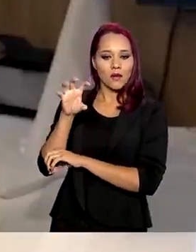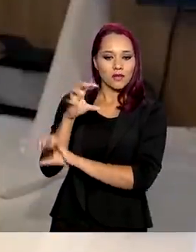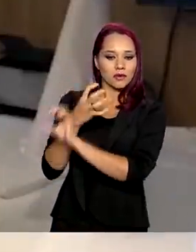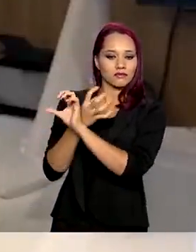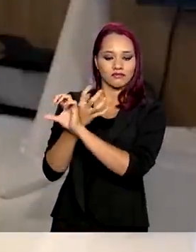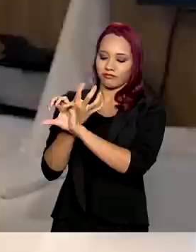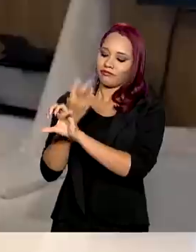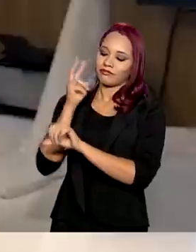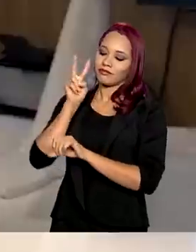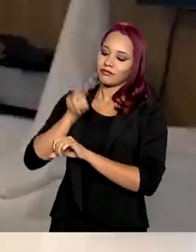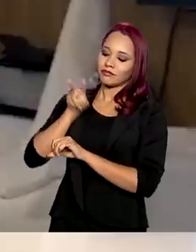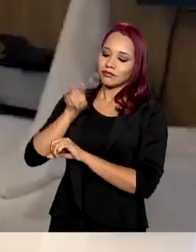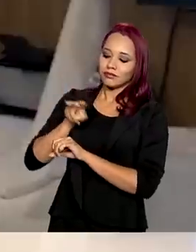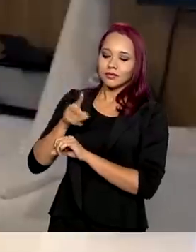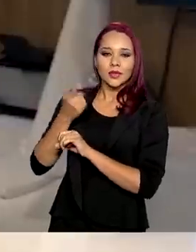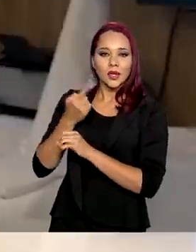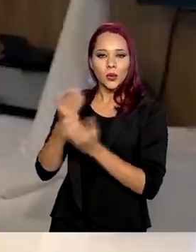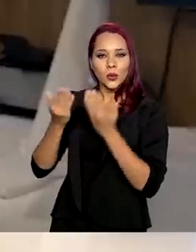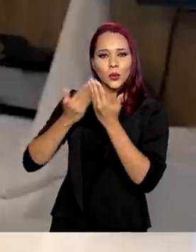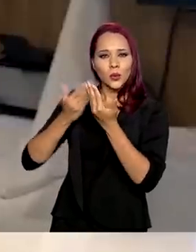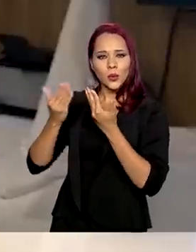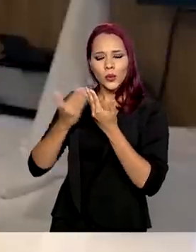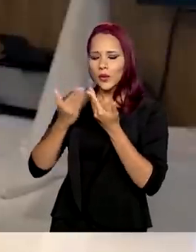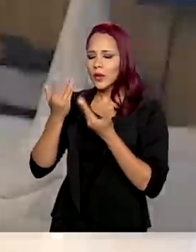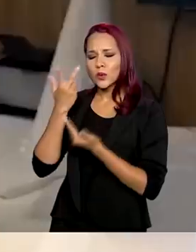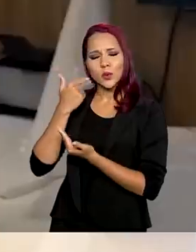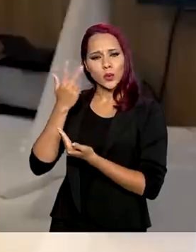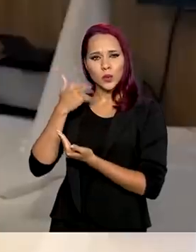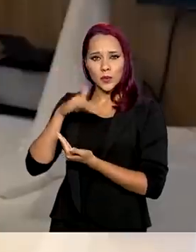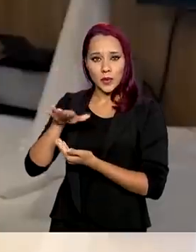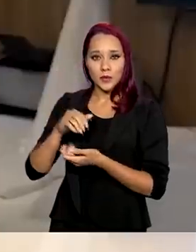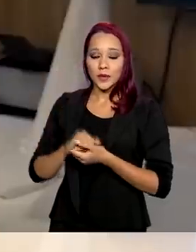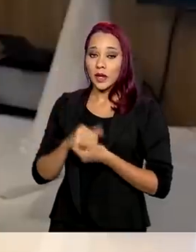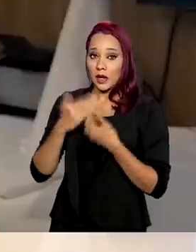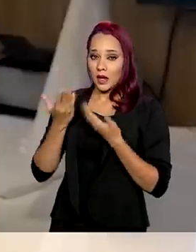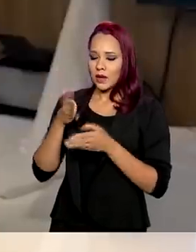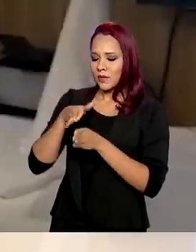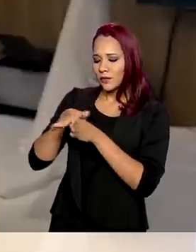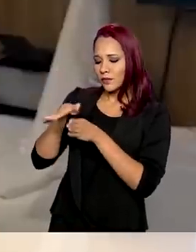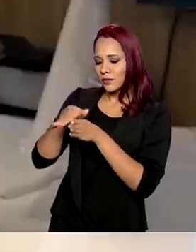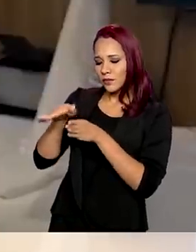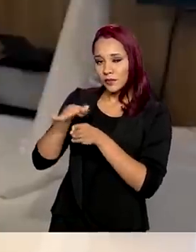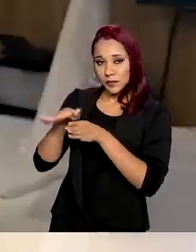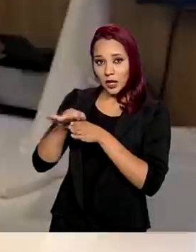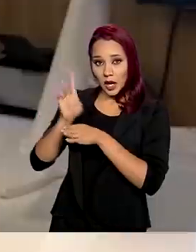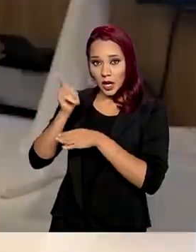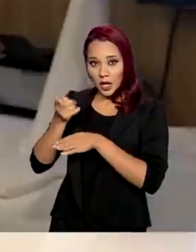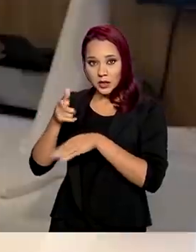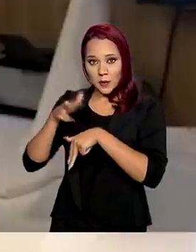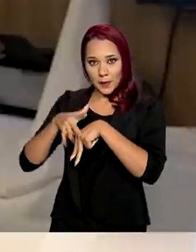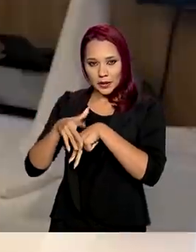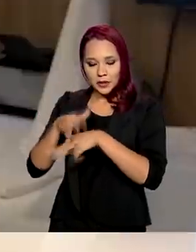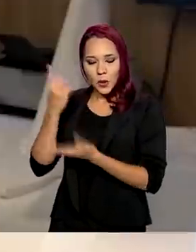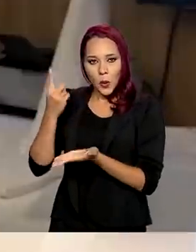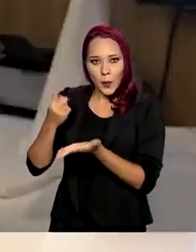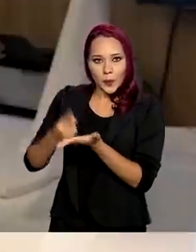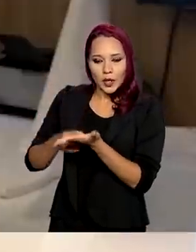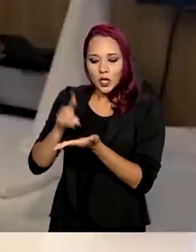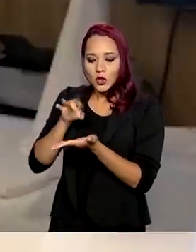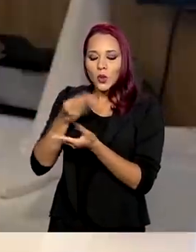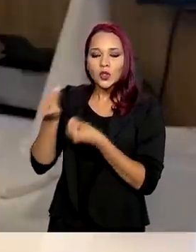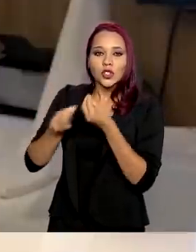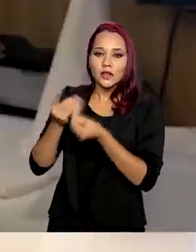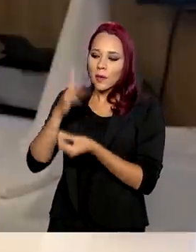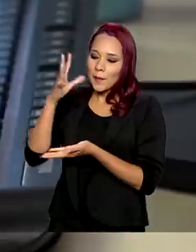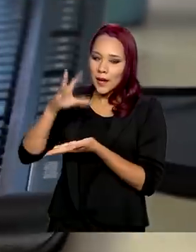fazemos a consulta toda normalmente. Aí eu oriento, o paciente agenda essa busca da receita